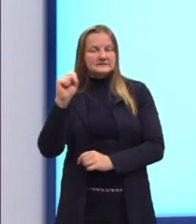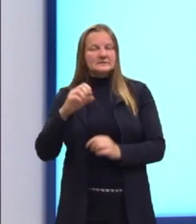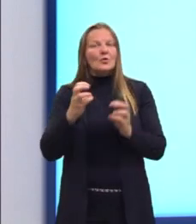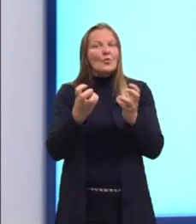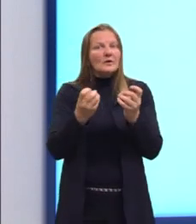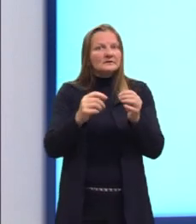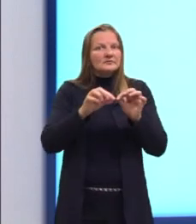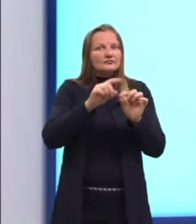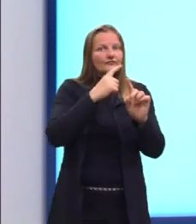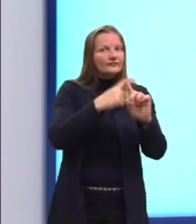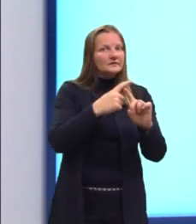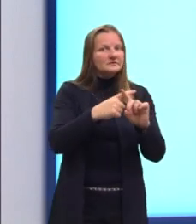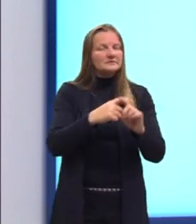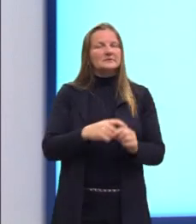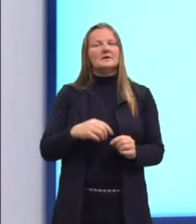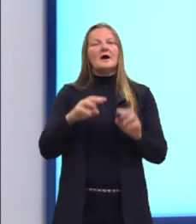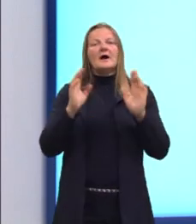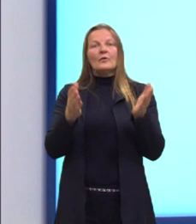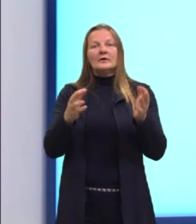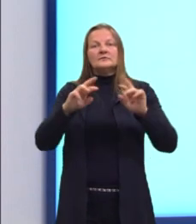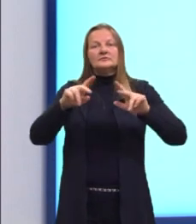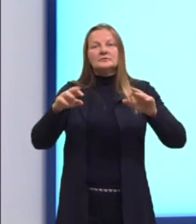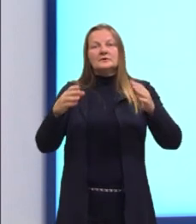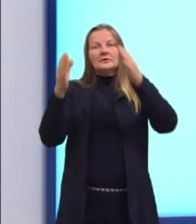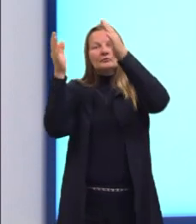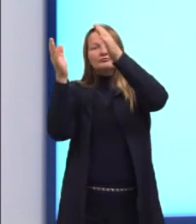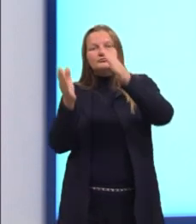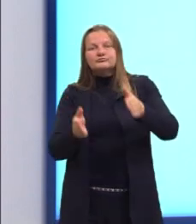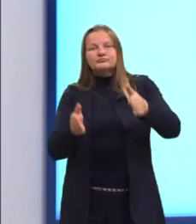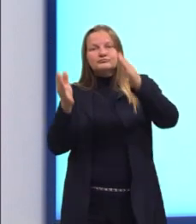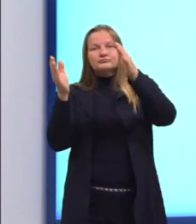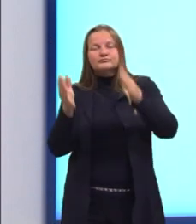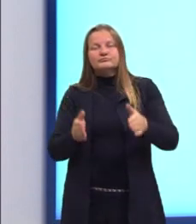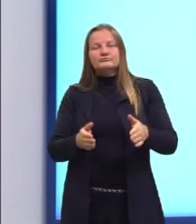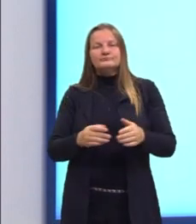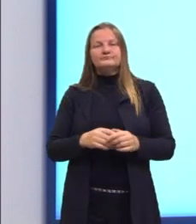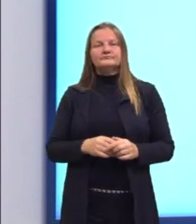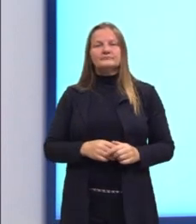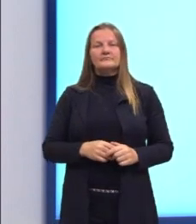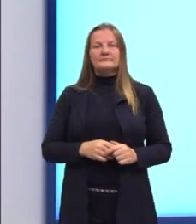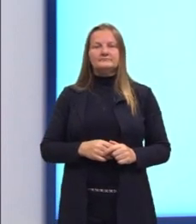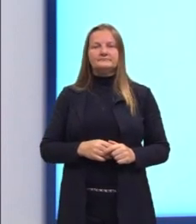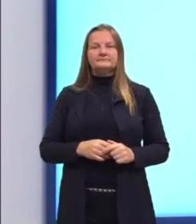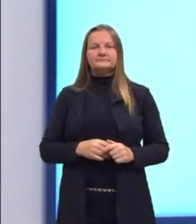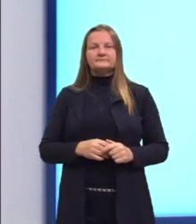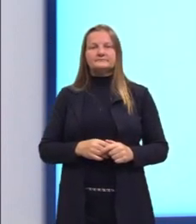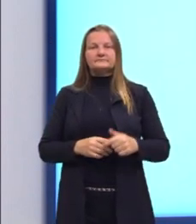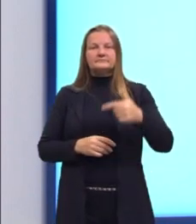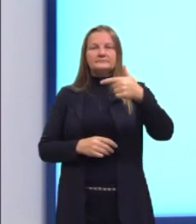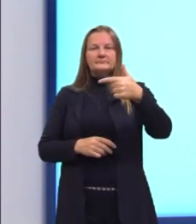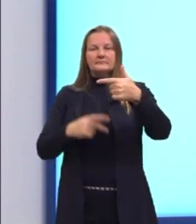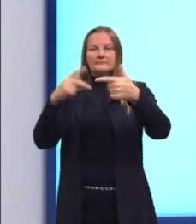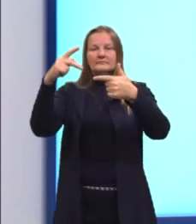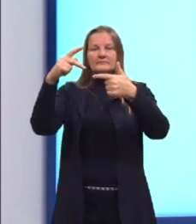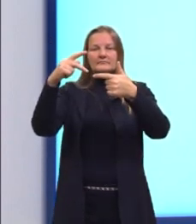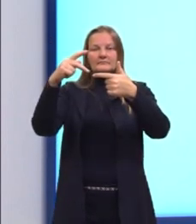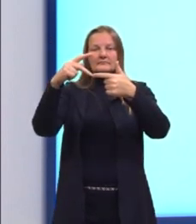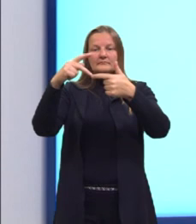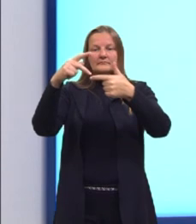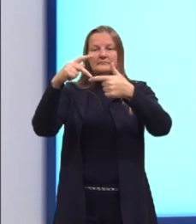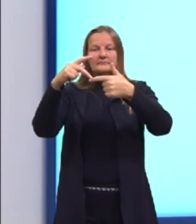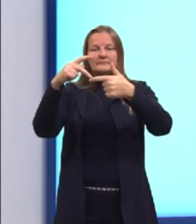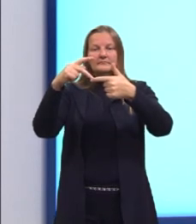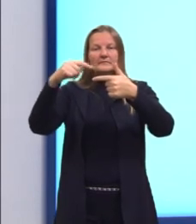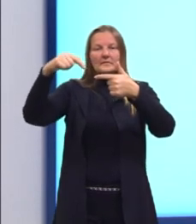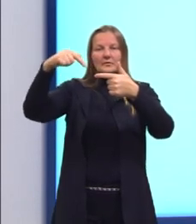sempre que são formatos de paralelogramos. Então, nós multiplicaríamos, né? Base vezes altura. A